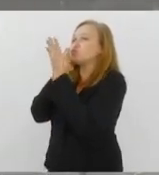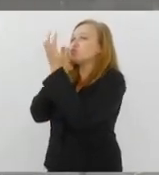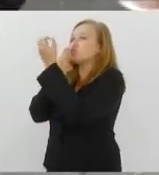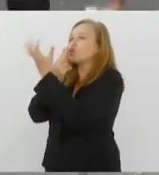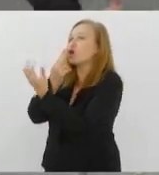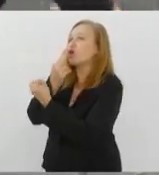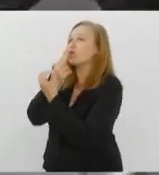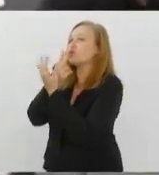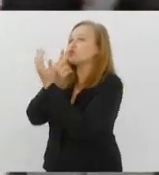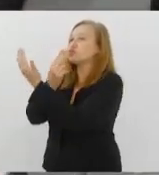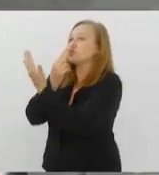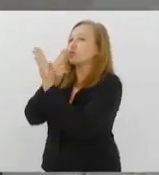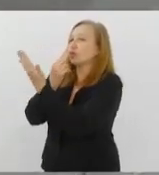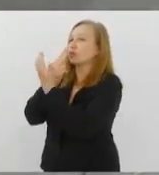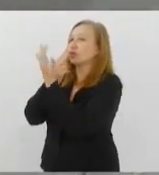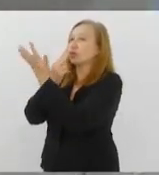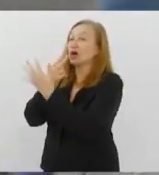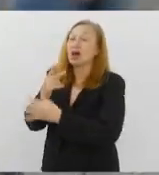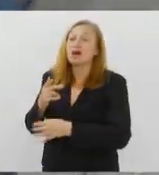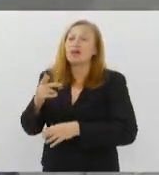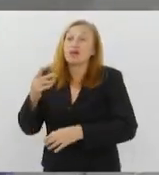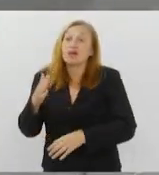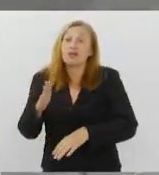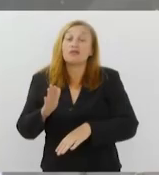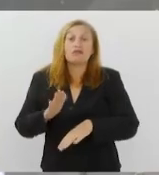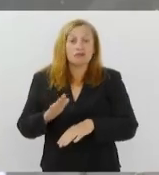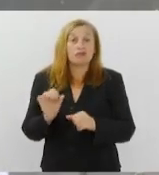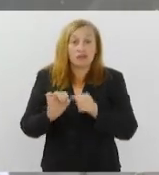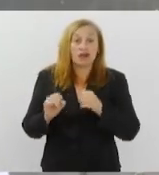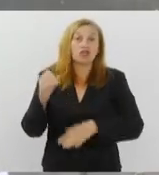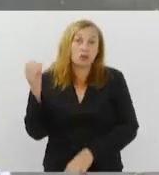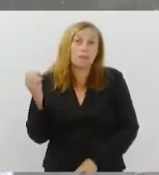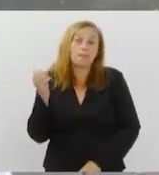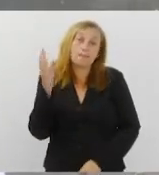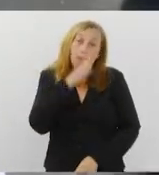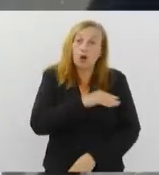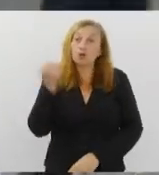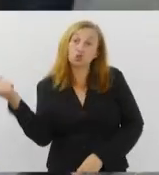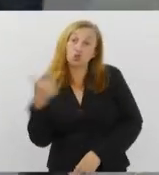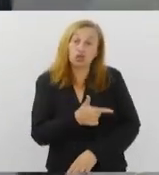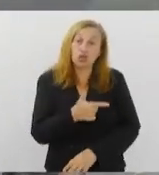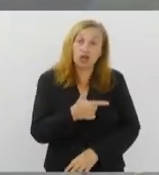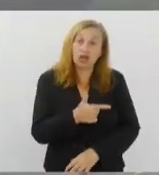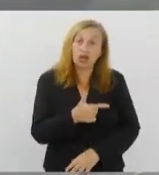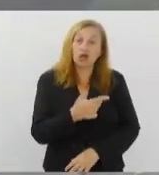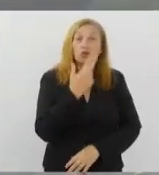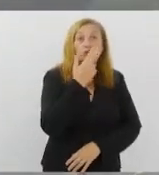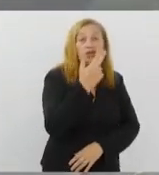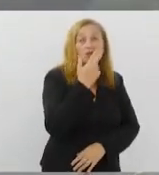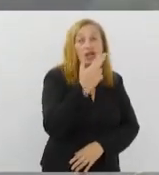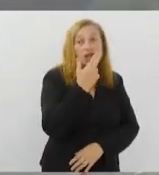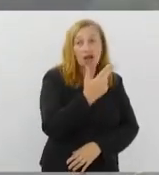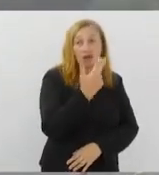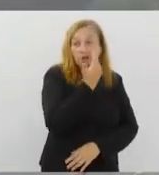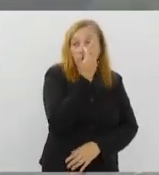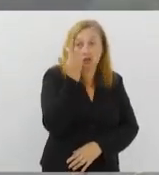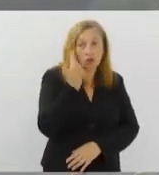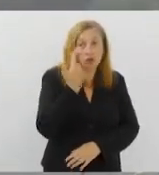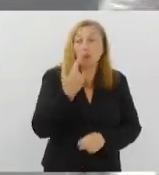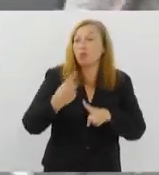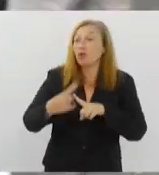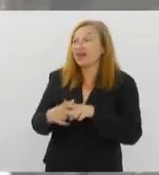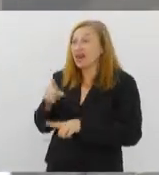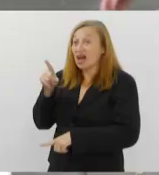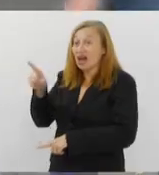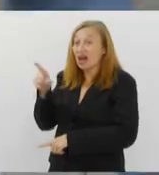tão ou mais maléfica do que o cigarro tradicional. Por que ela pode ser até mais maléfica? Porque ela tem uma quantidade grande de